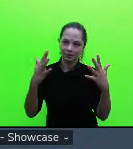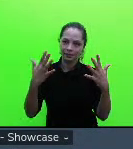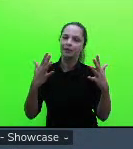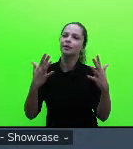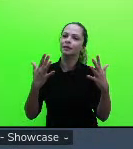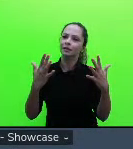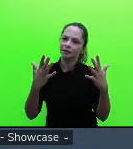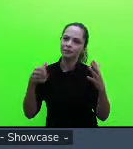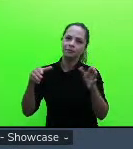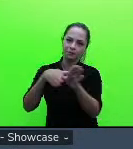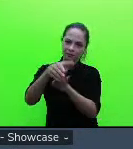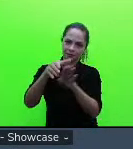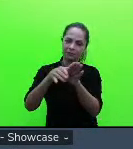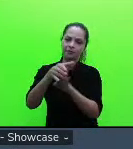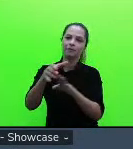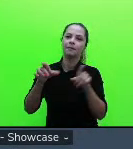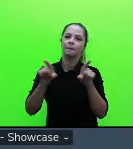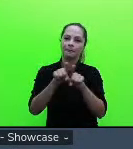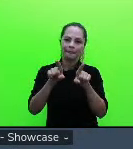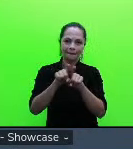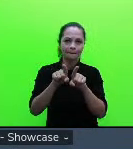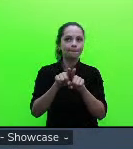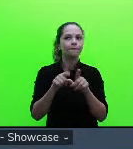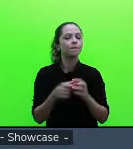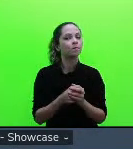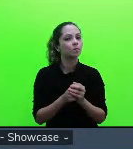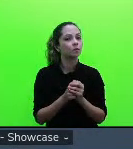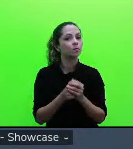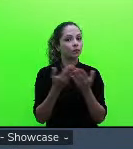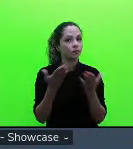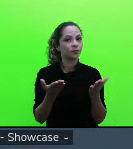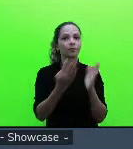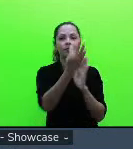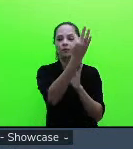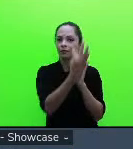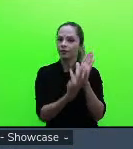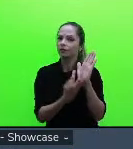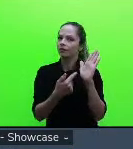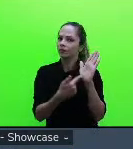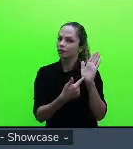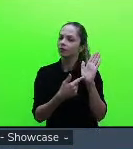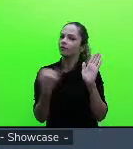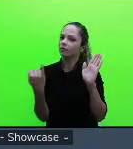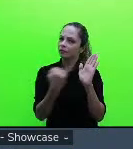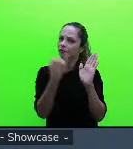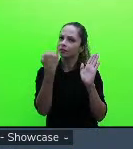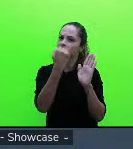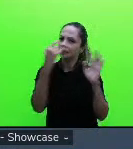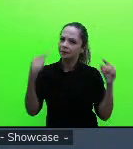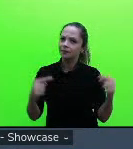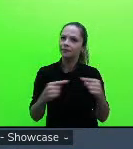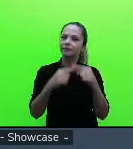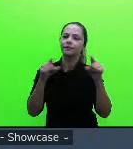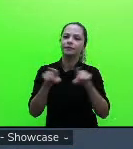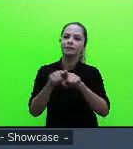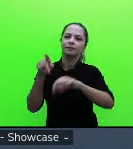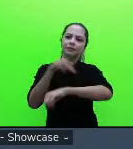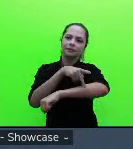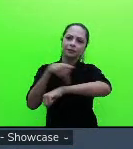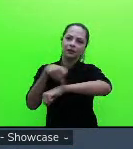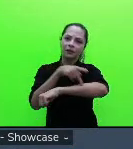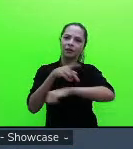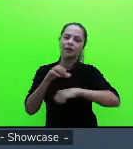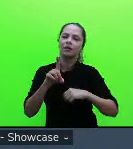orientador teu texto é muito atual importante e além da pedagogia decolonial vocês